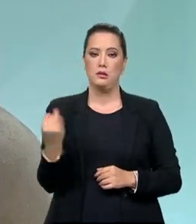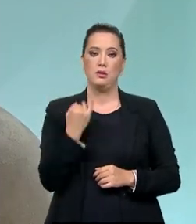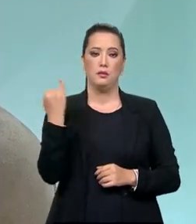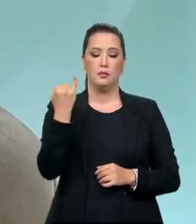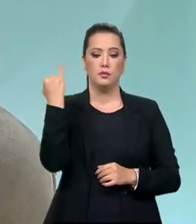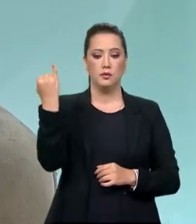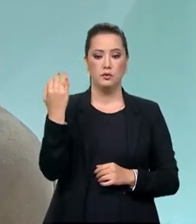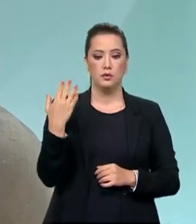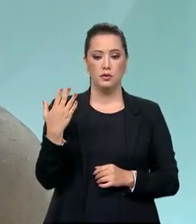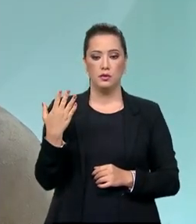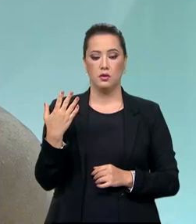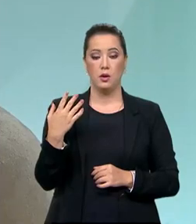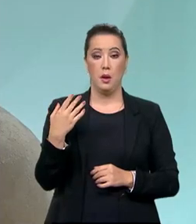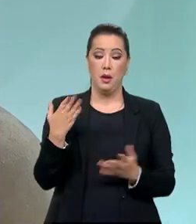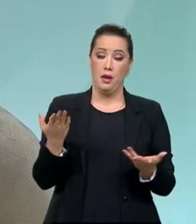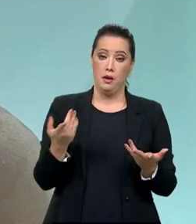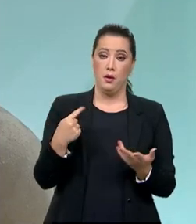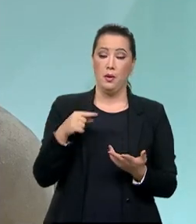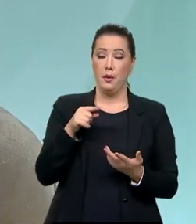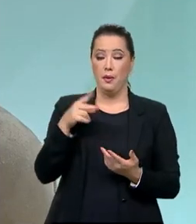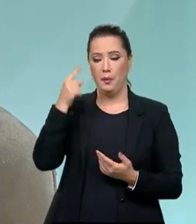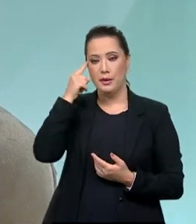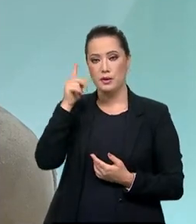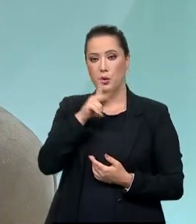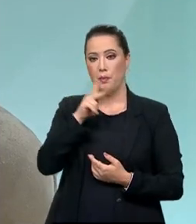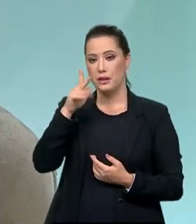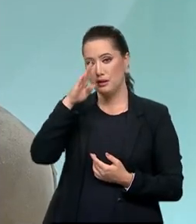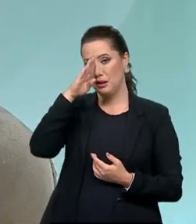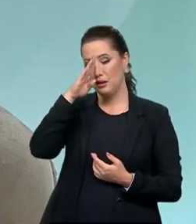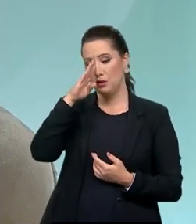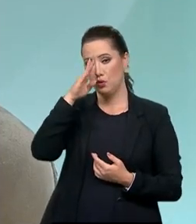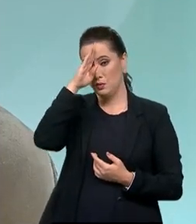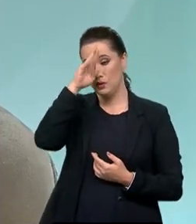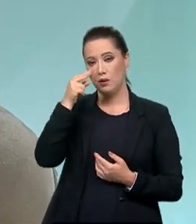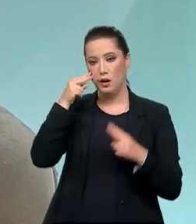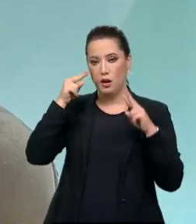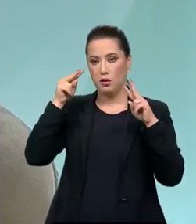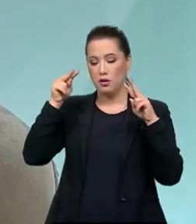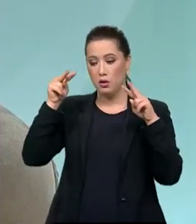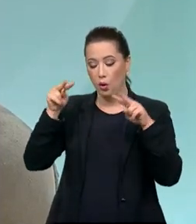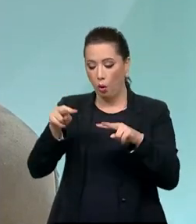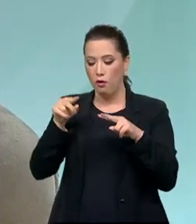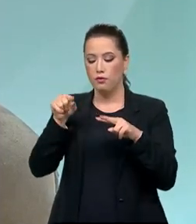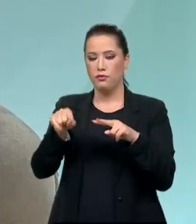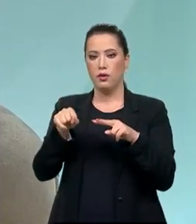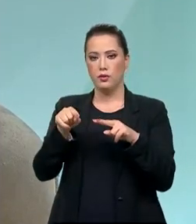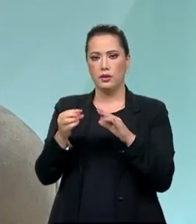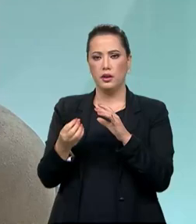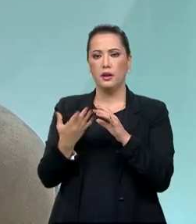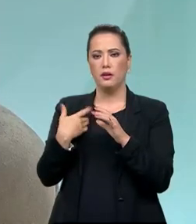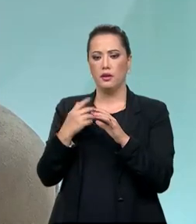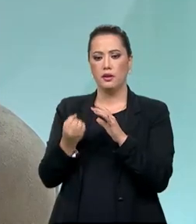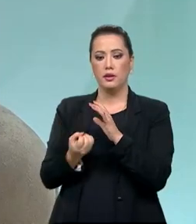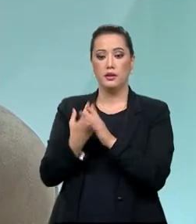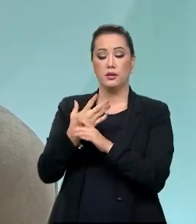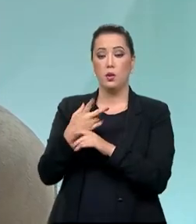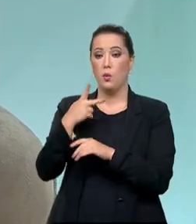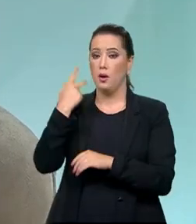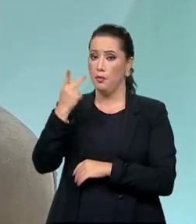olhar do nosso presidente foi, realmente, investir numa política pública positiva